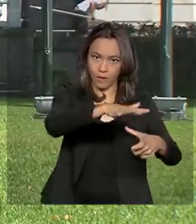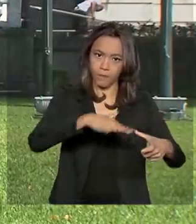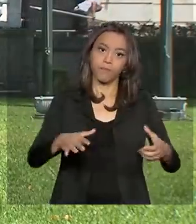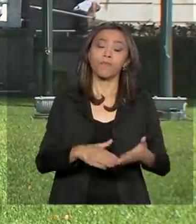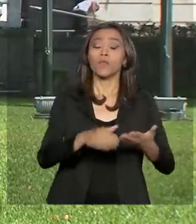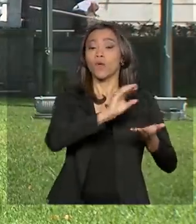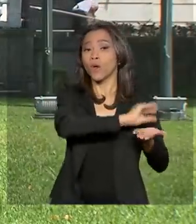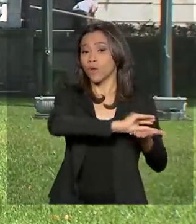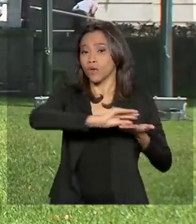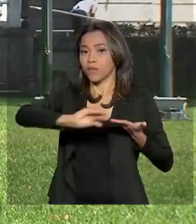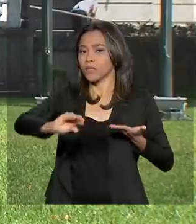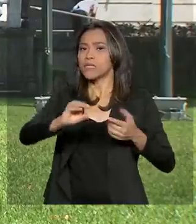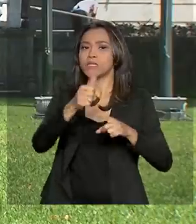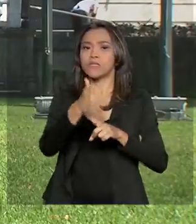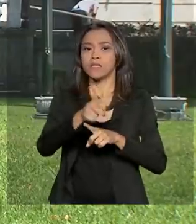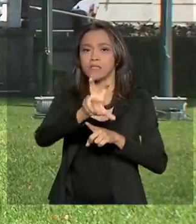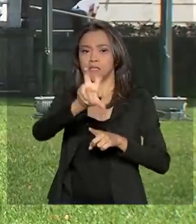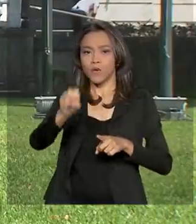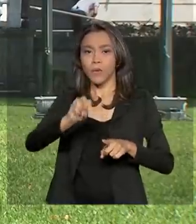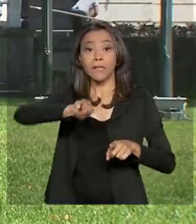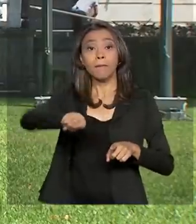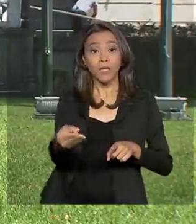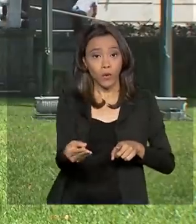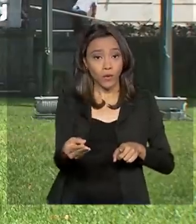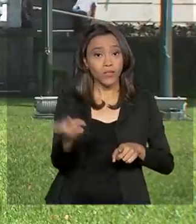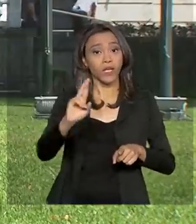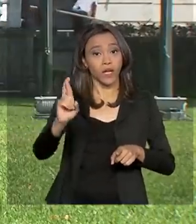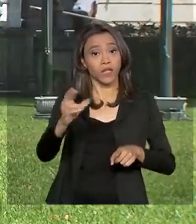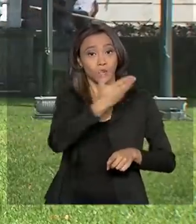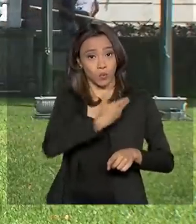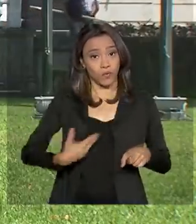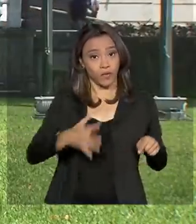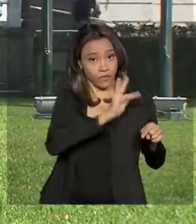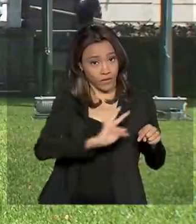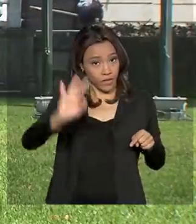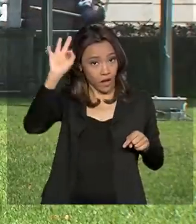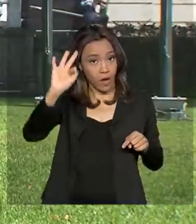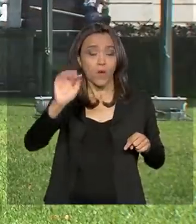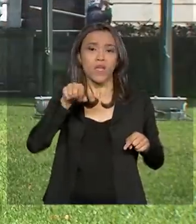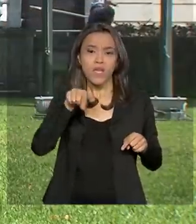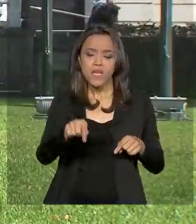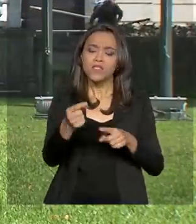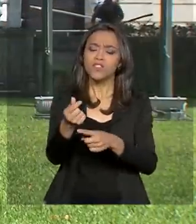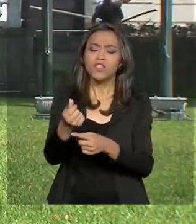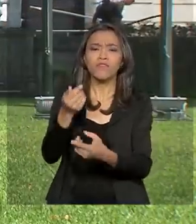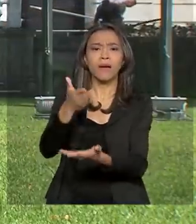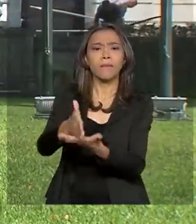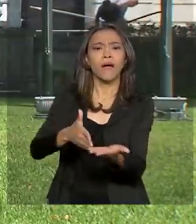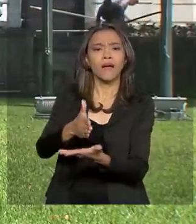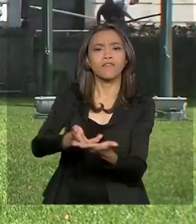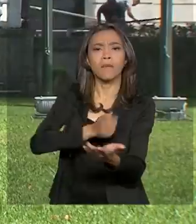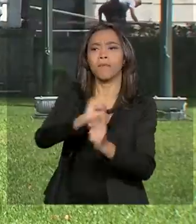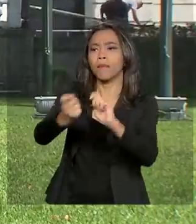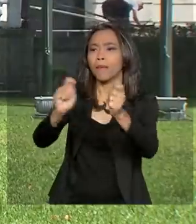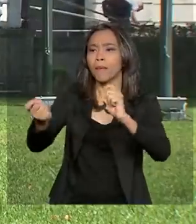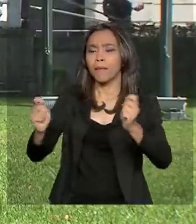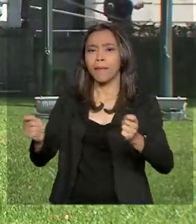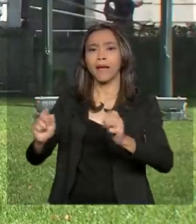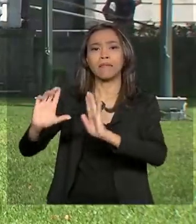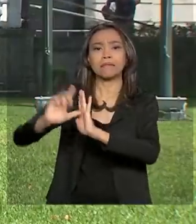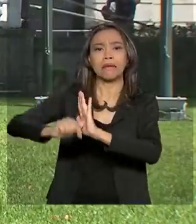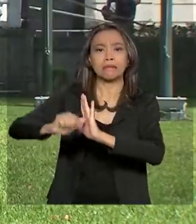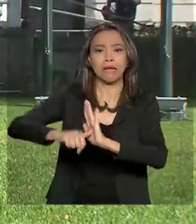federal é de 150 milhões de reais. Será usada para pagar parte dos salários atrasados dos servidores da